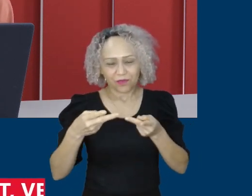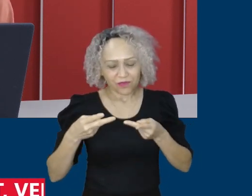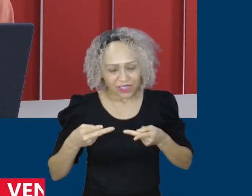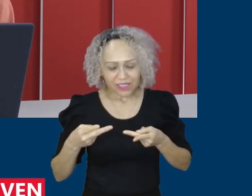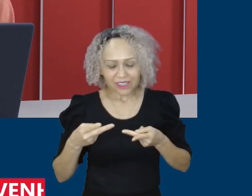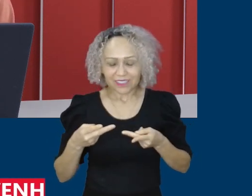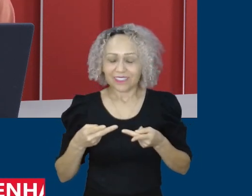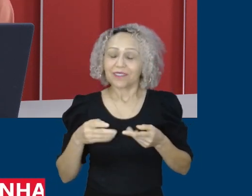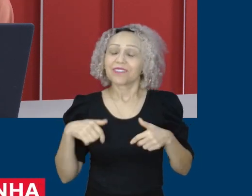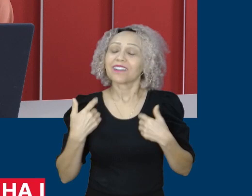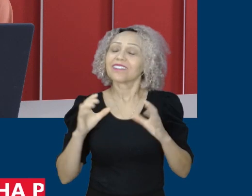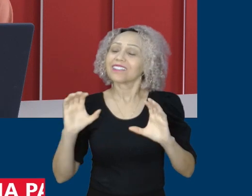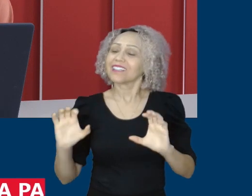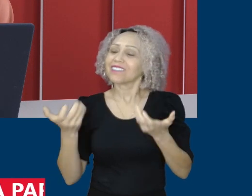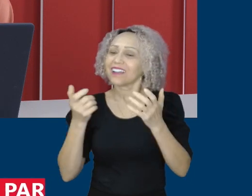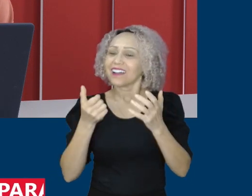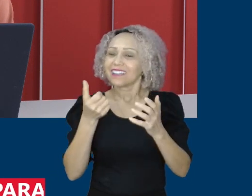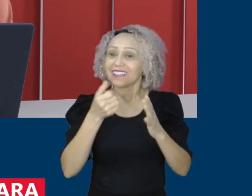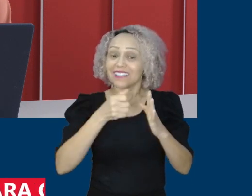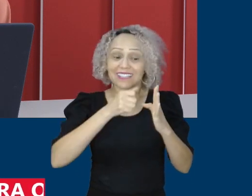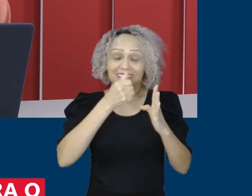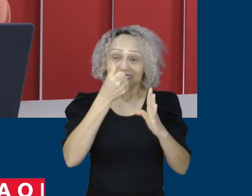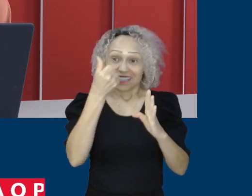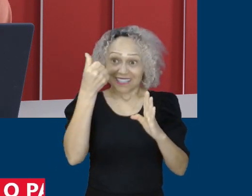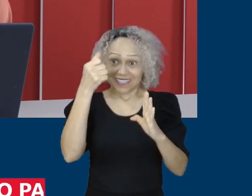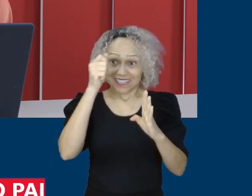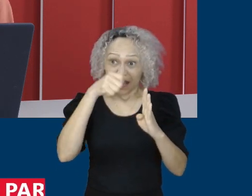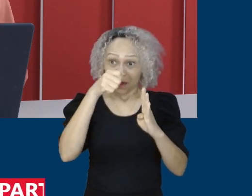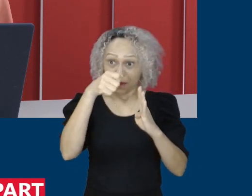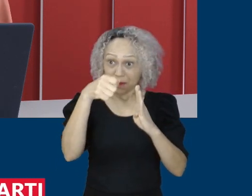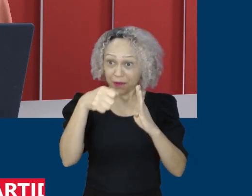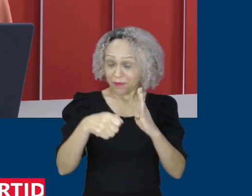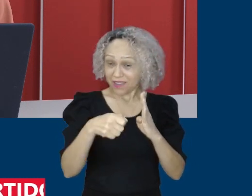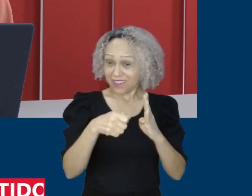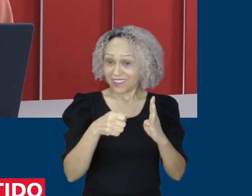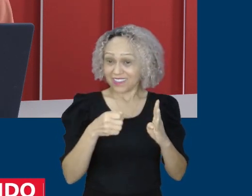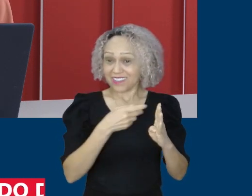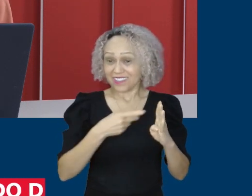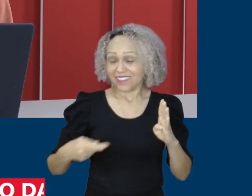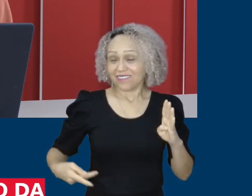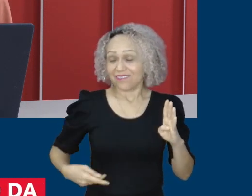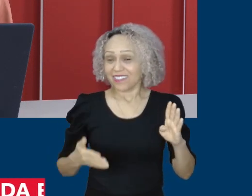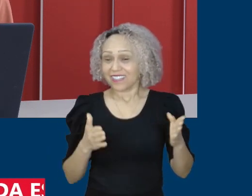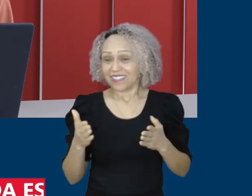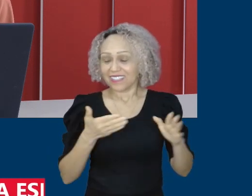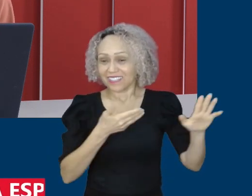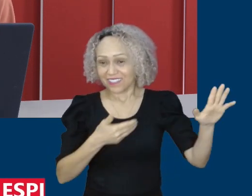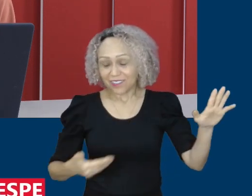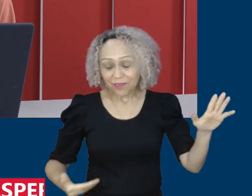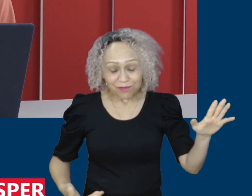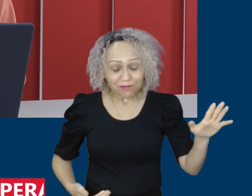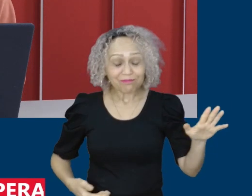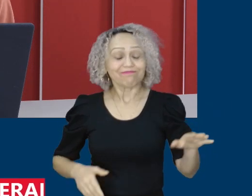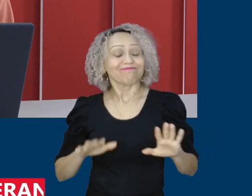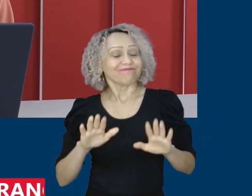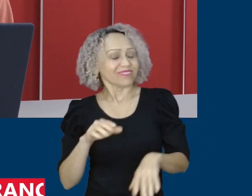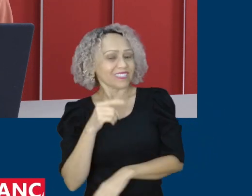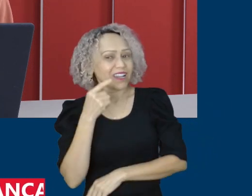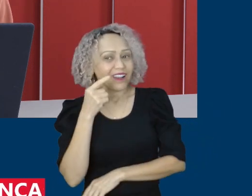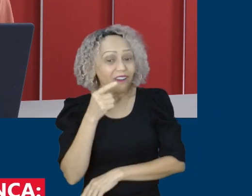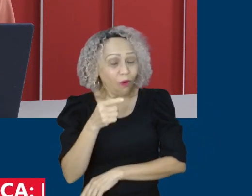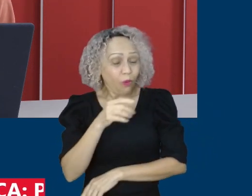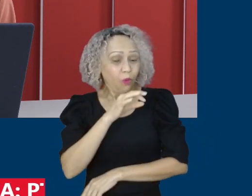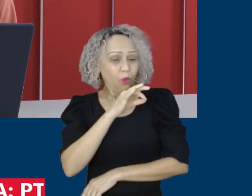meses do governo do presidente Lula. Ministro, o salário mínimo não tinha aumento real há quatro anos. E já nesse primeiro